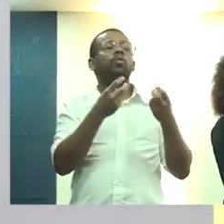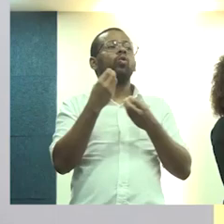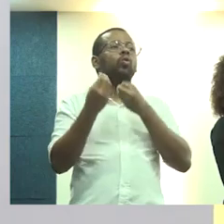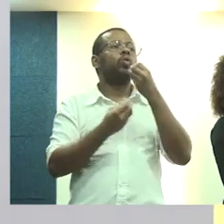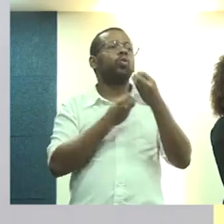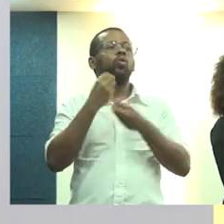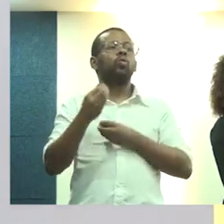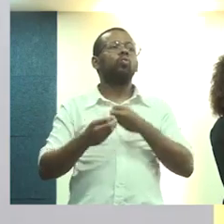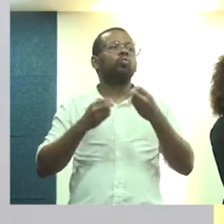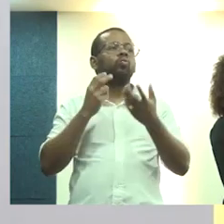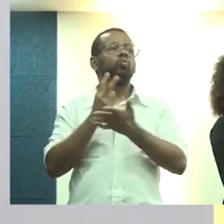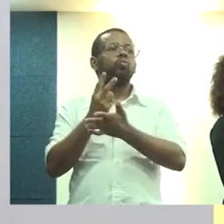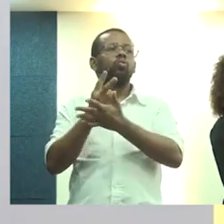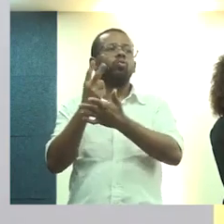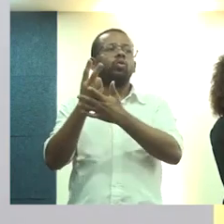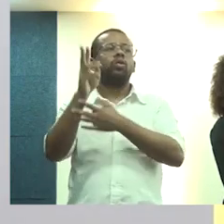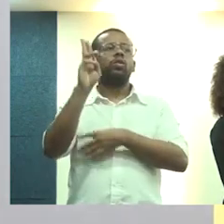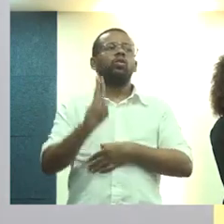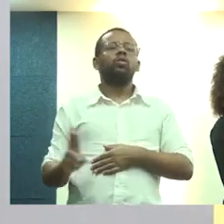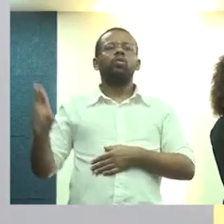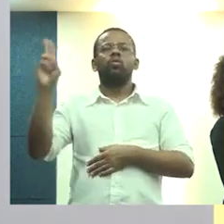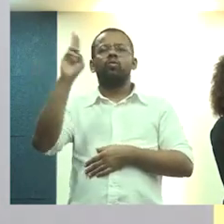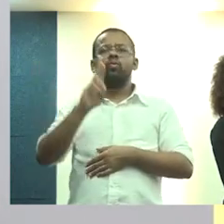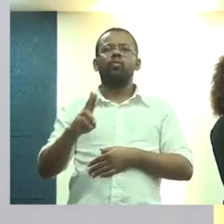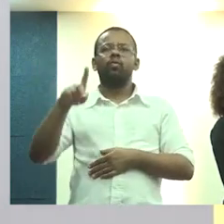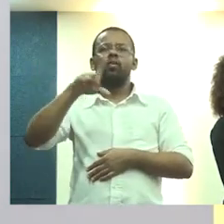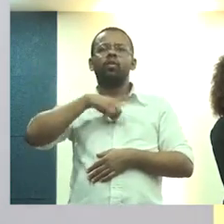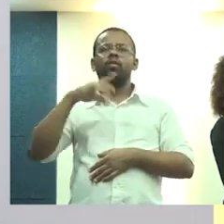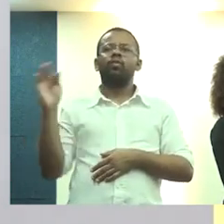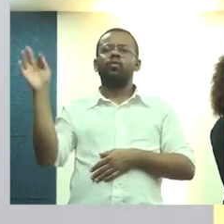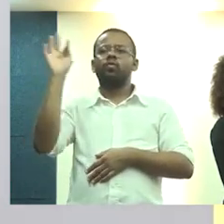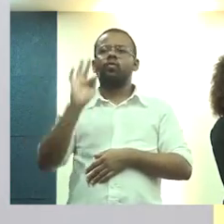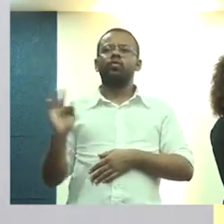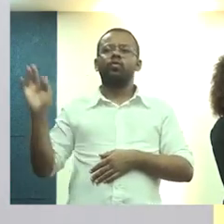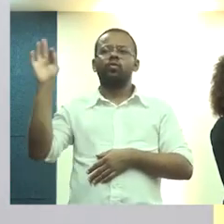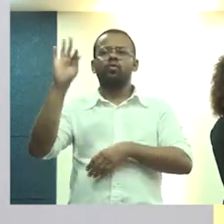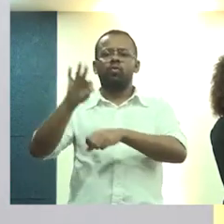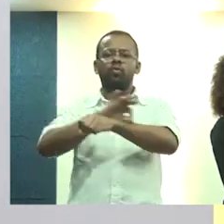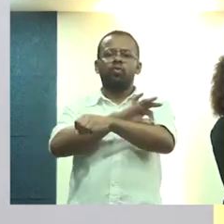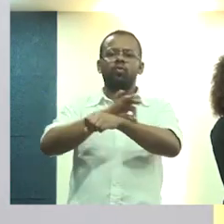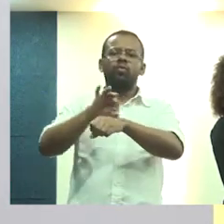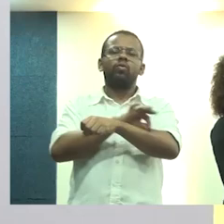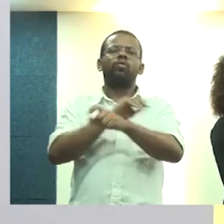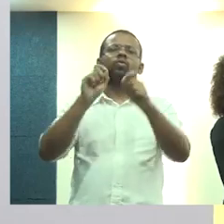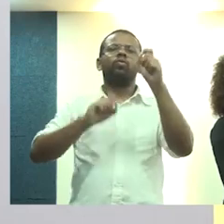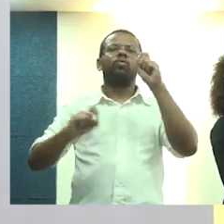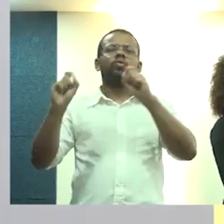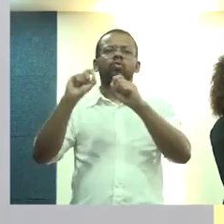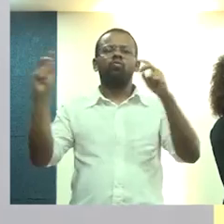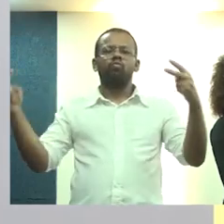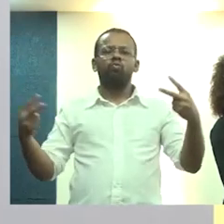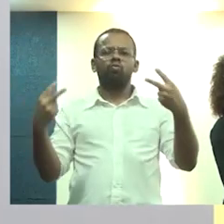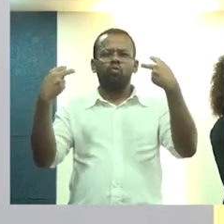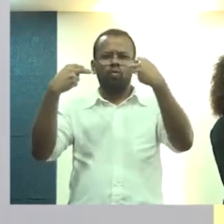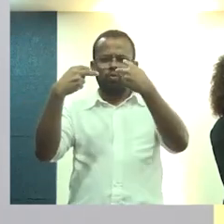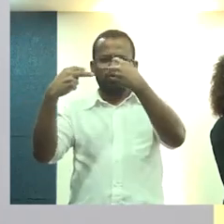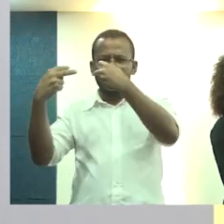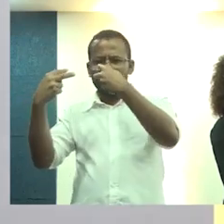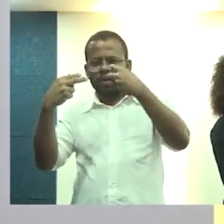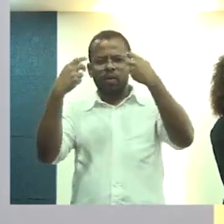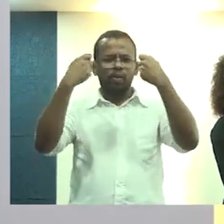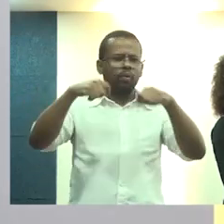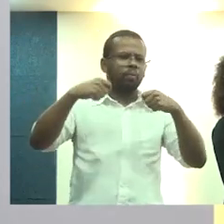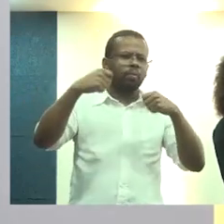como uma constante nas universidades, nas faculdades de arquitetura, em relação a esse olhar, em relação a essa